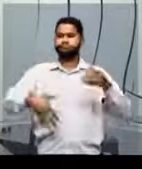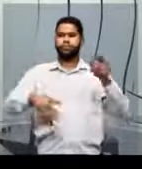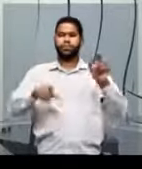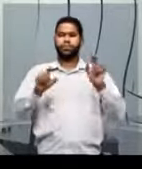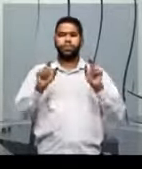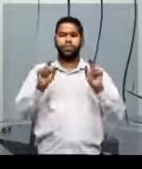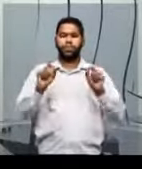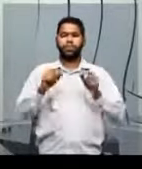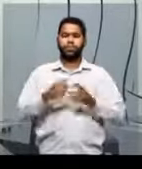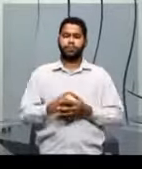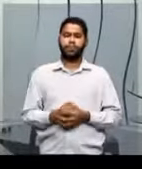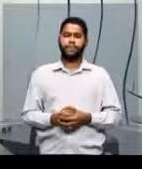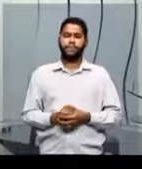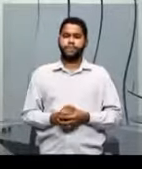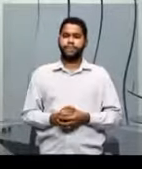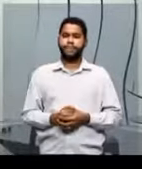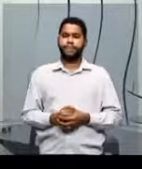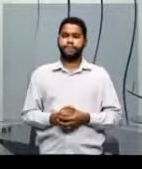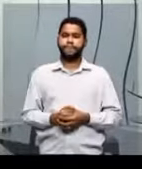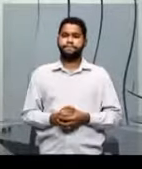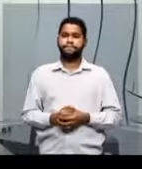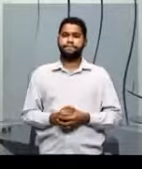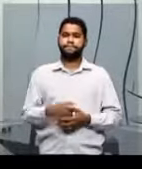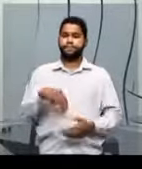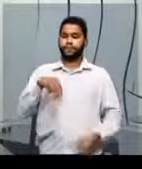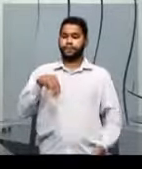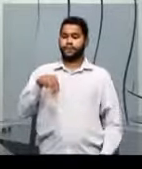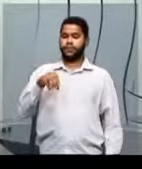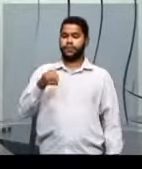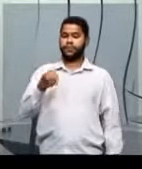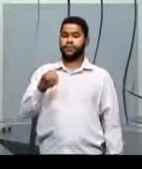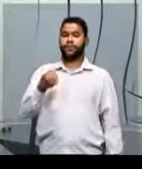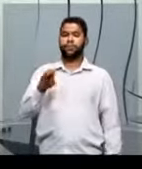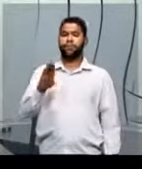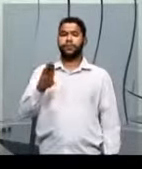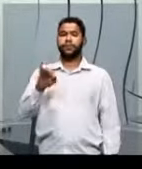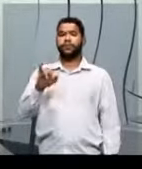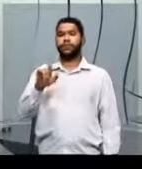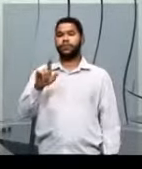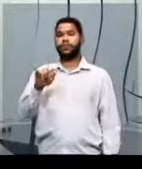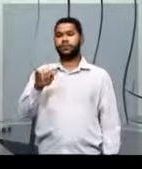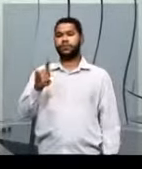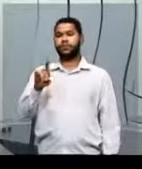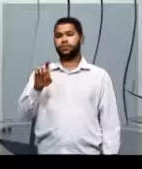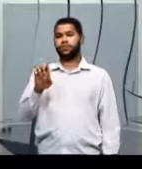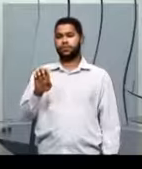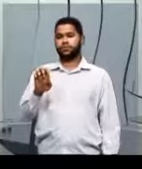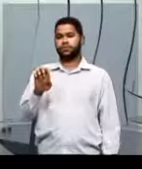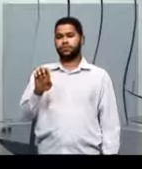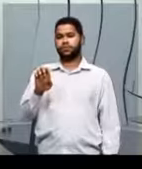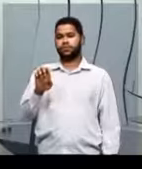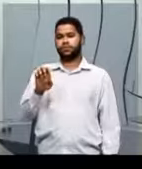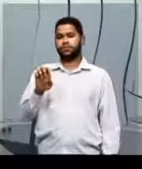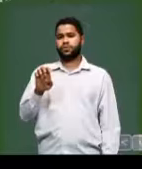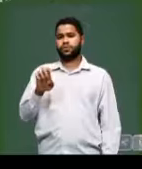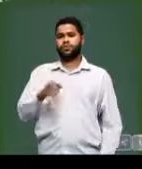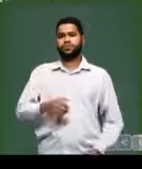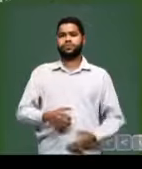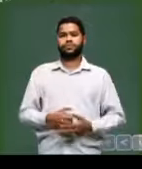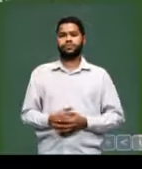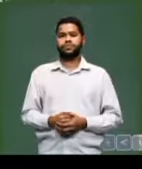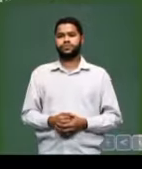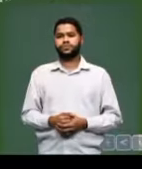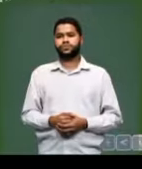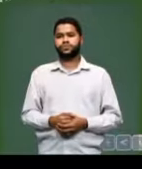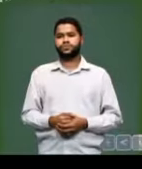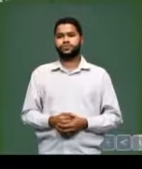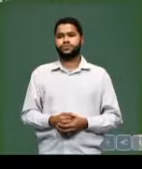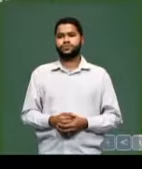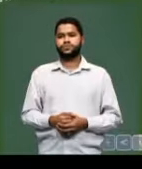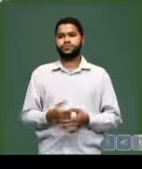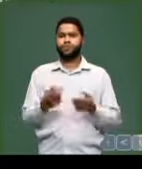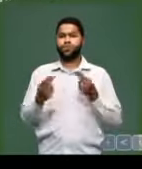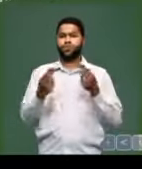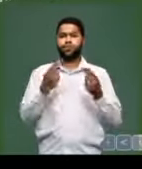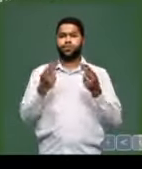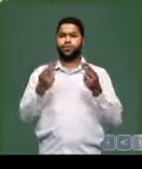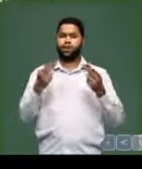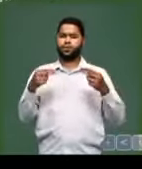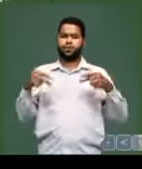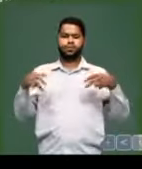mobilidade urbana.